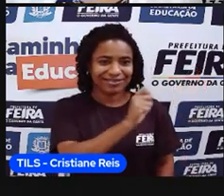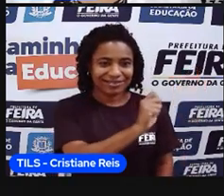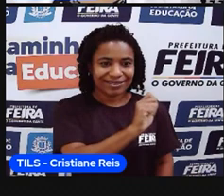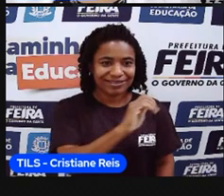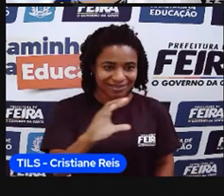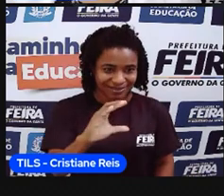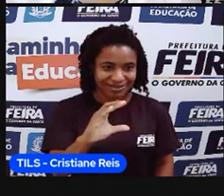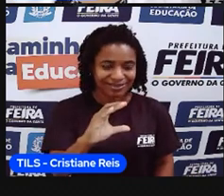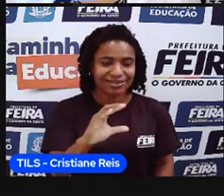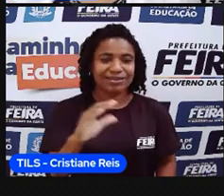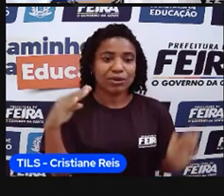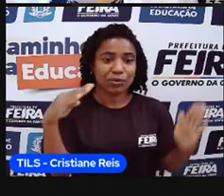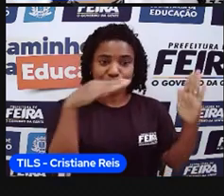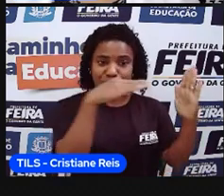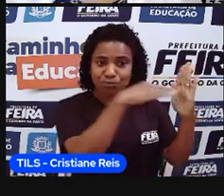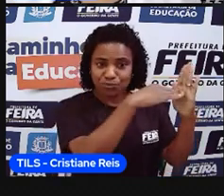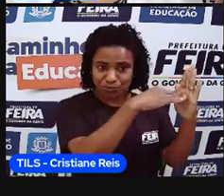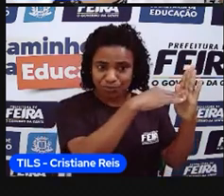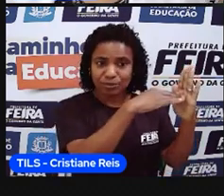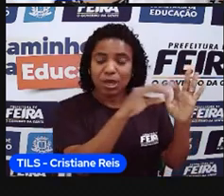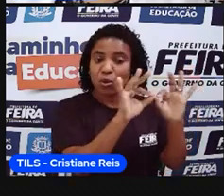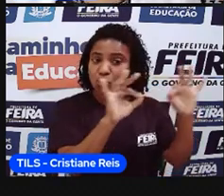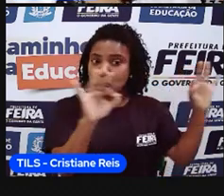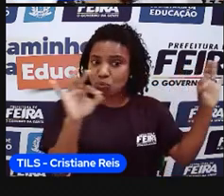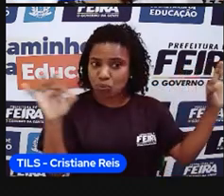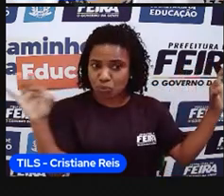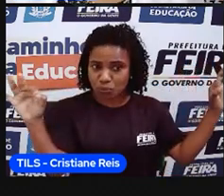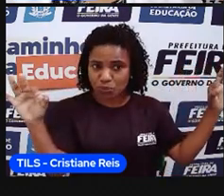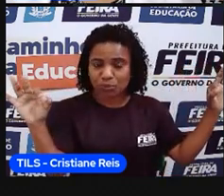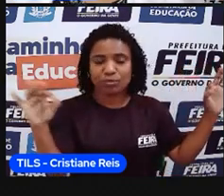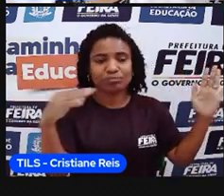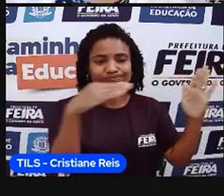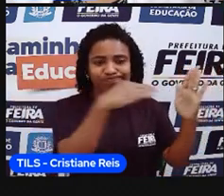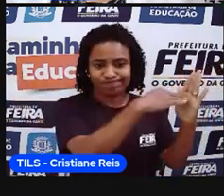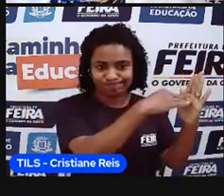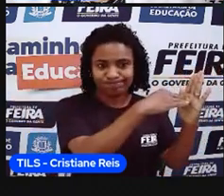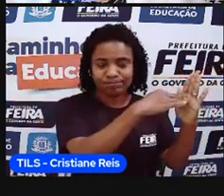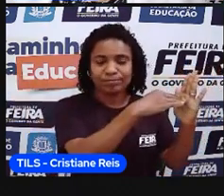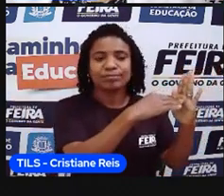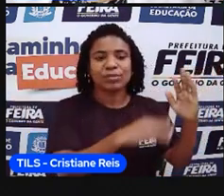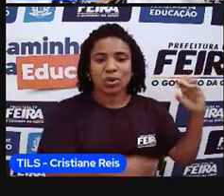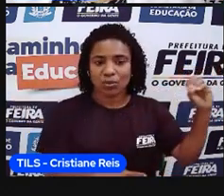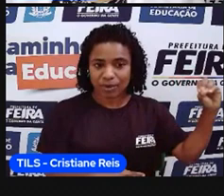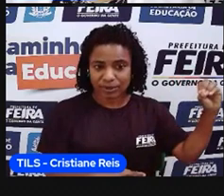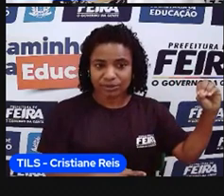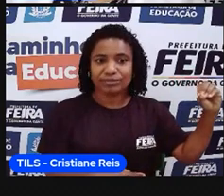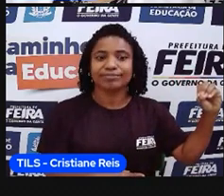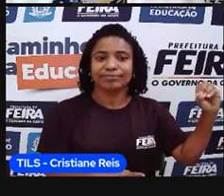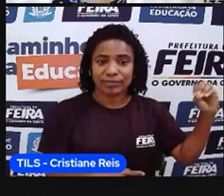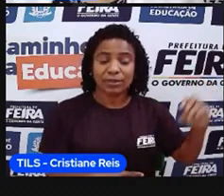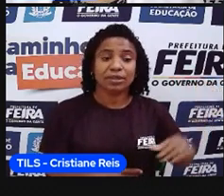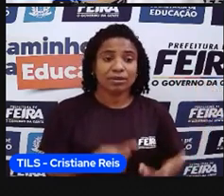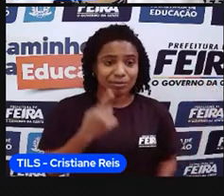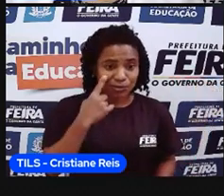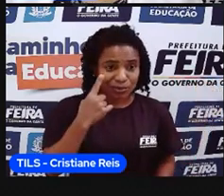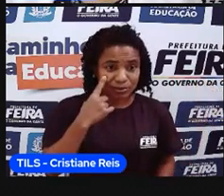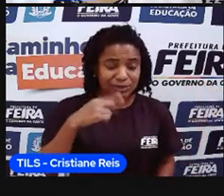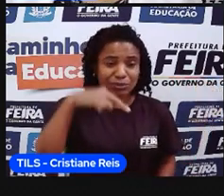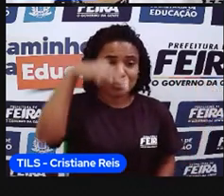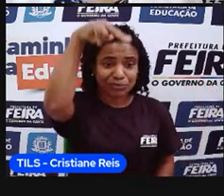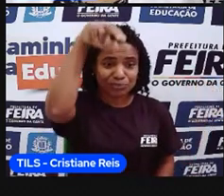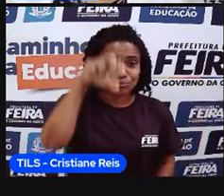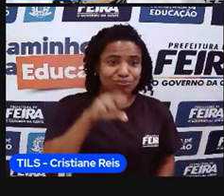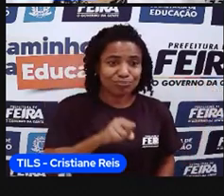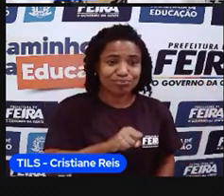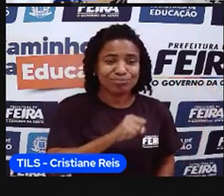Em Mâncio Lima, no Acre, que é o local mais distante que eu vou poder ir a oeste. São todos pontos de belezas naturais, assim,